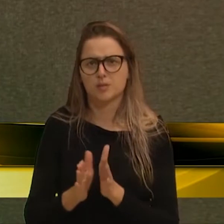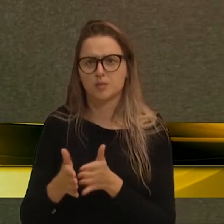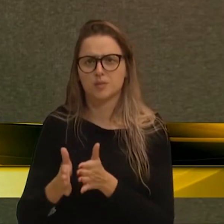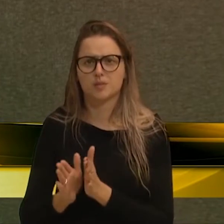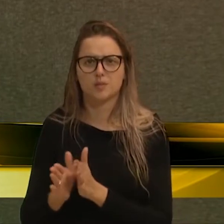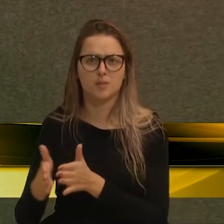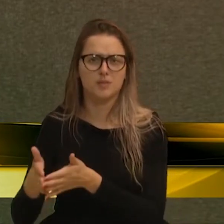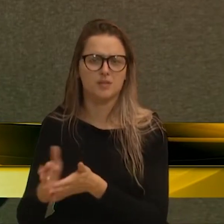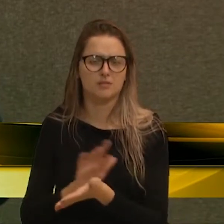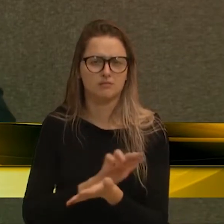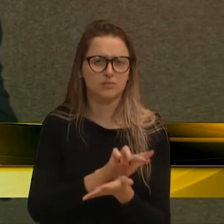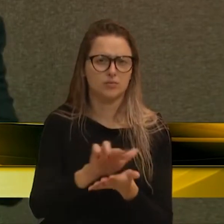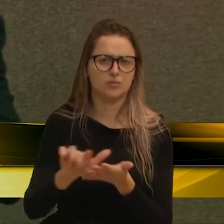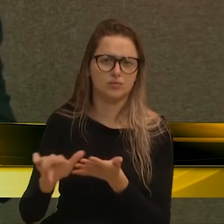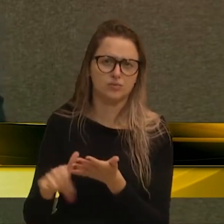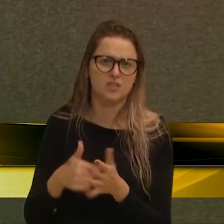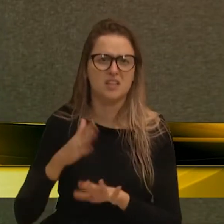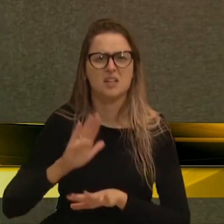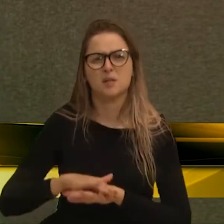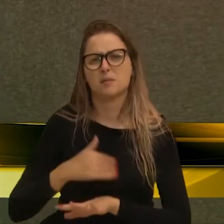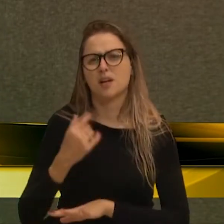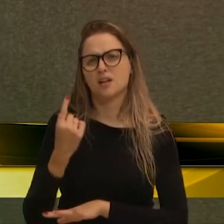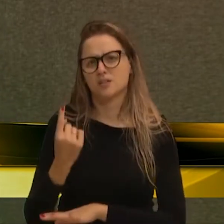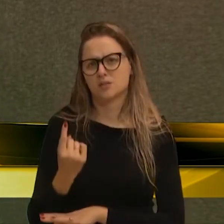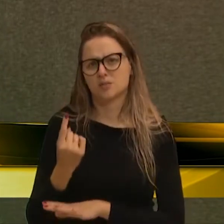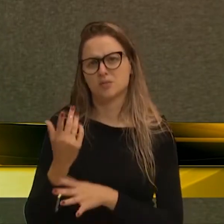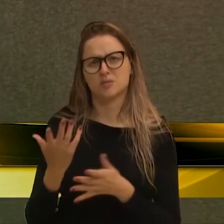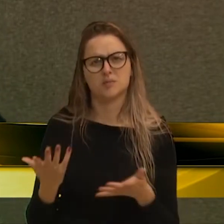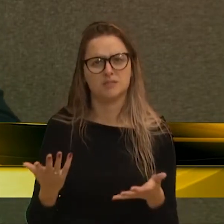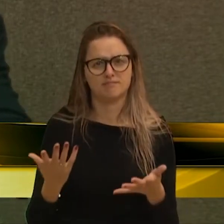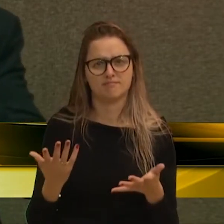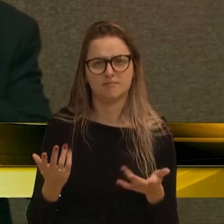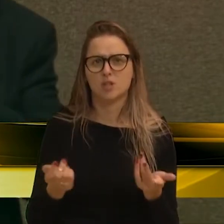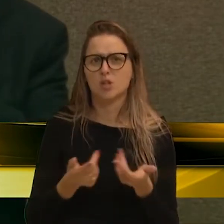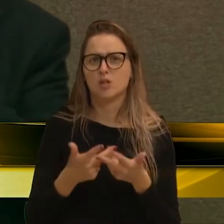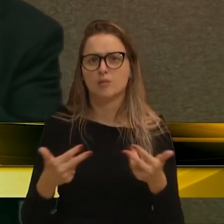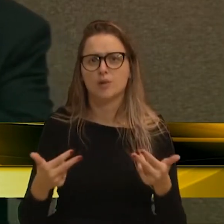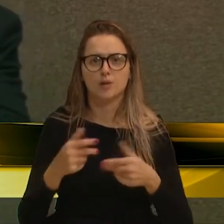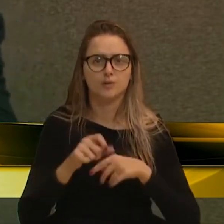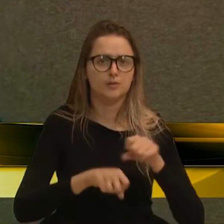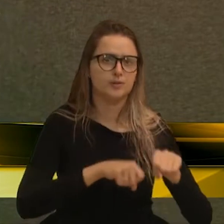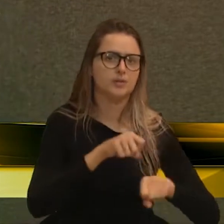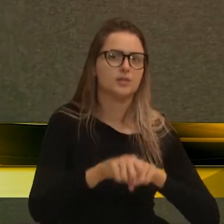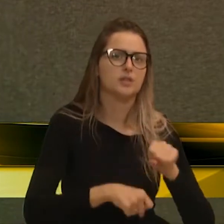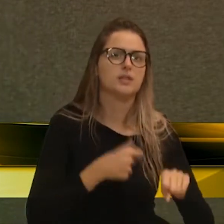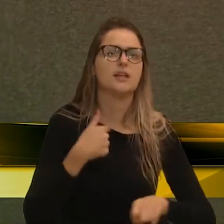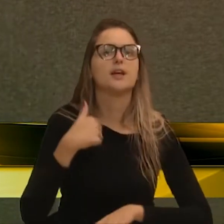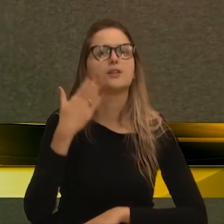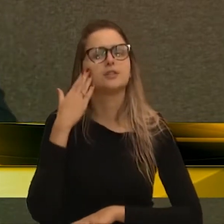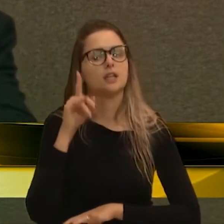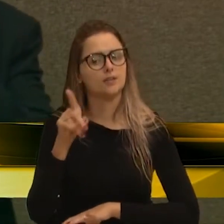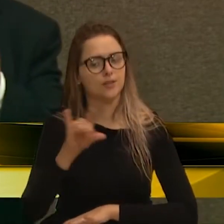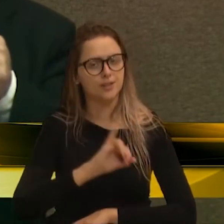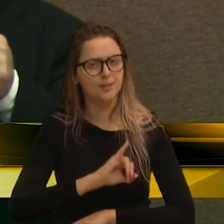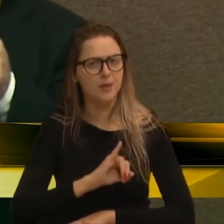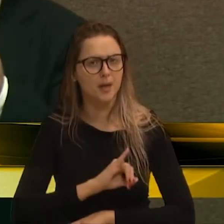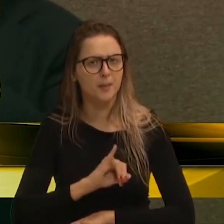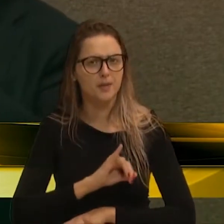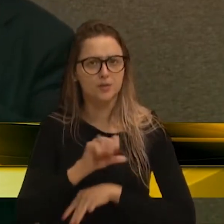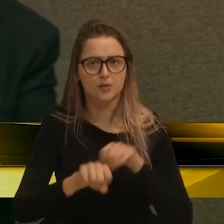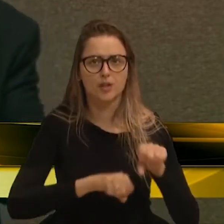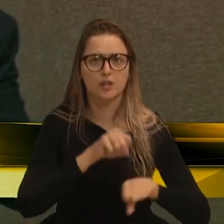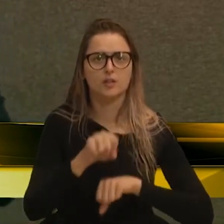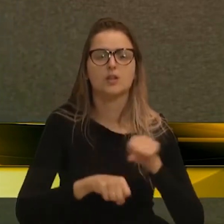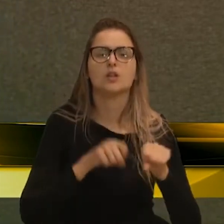casa. Mais uma. Por uma questão do ciclismo. Eu sei que a senhora é apaixonada pelo ciclismo. A senhora tem